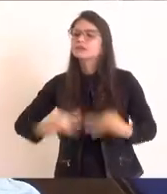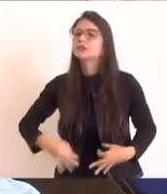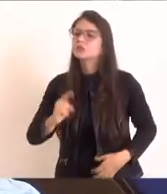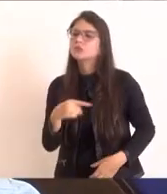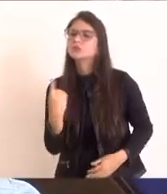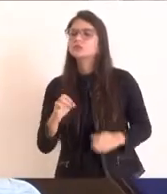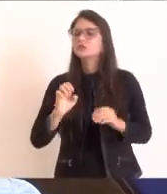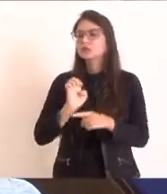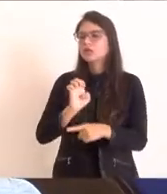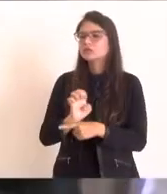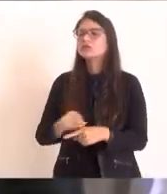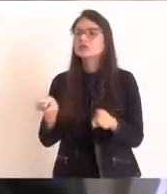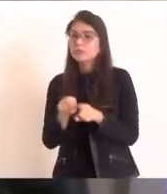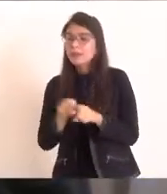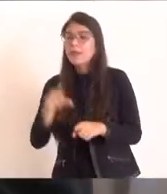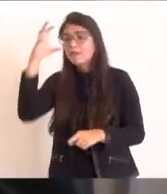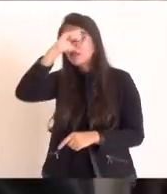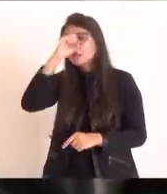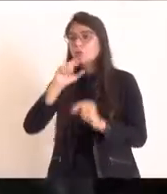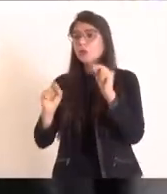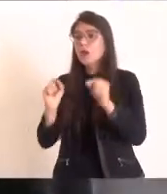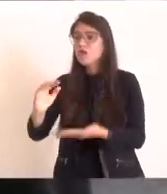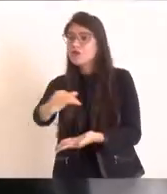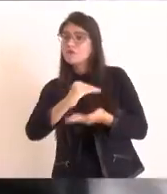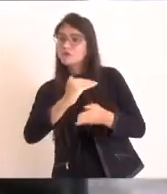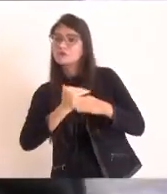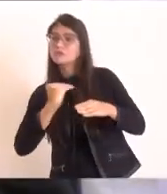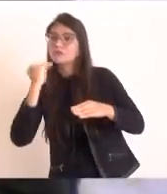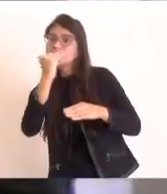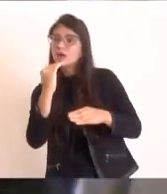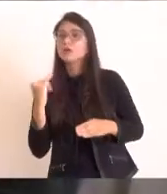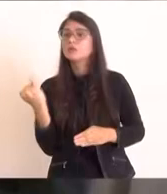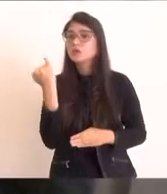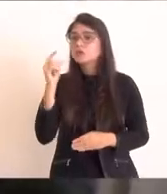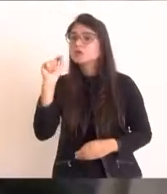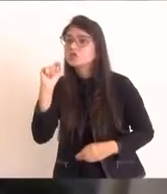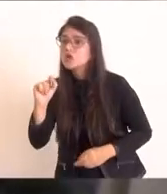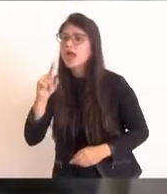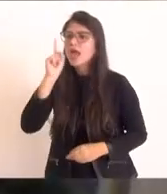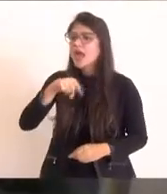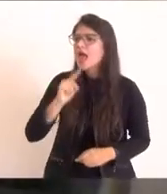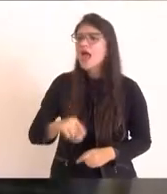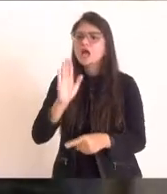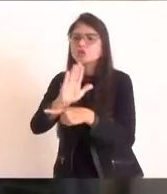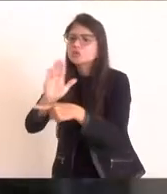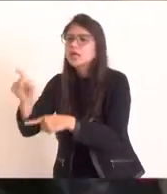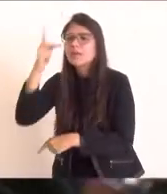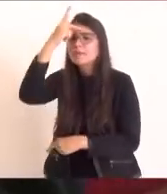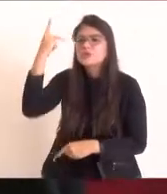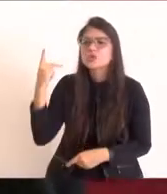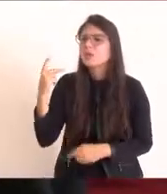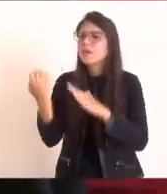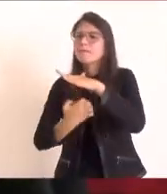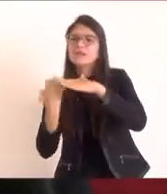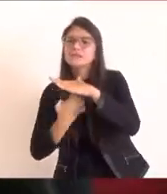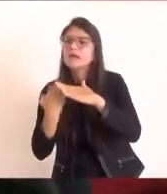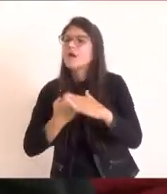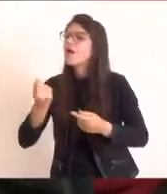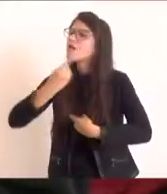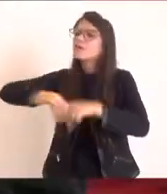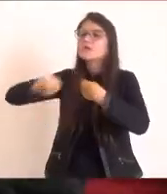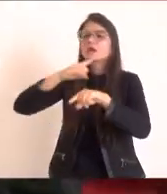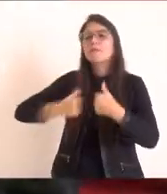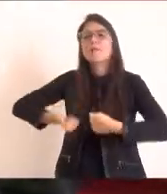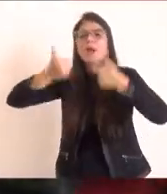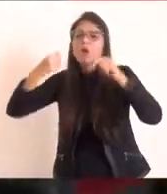Fundo Soberano também, nosso prefeito, venha a investir não só na capacitação do empresariado, mas também no aumento,